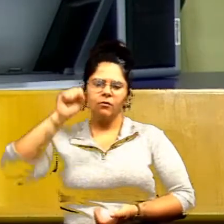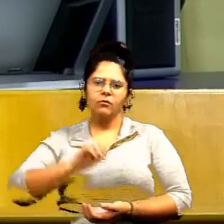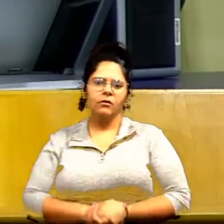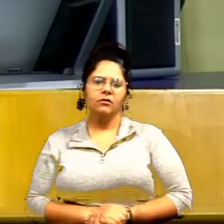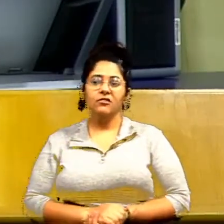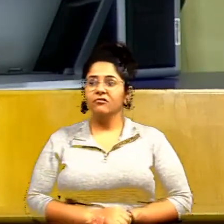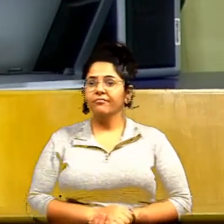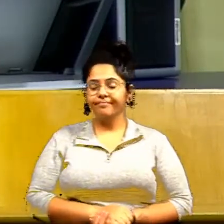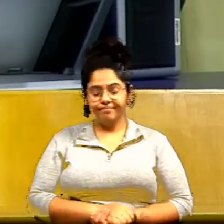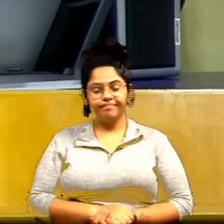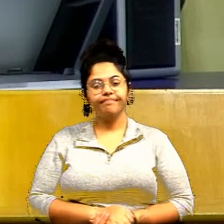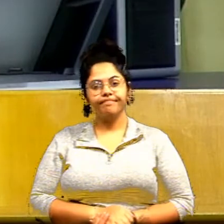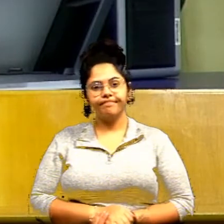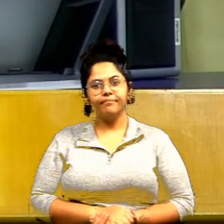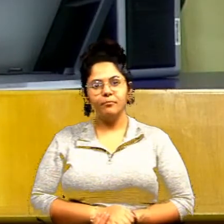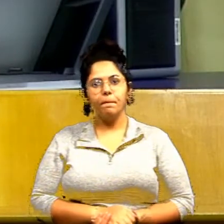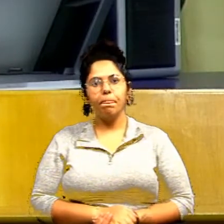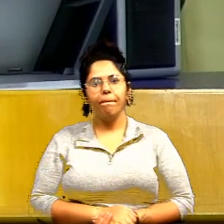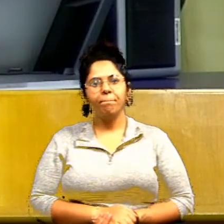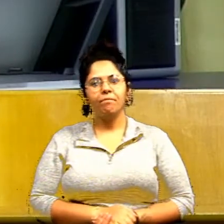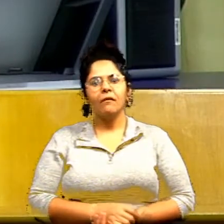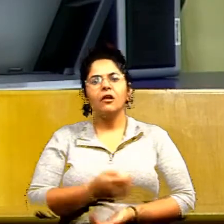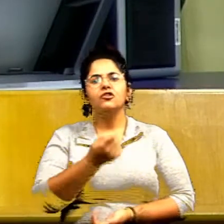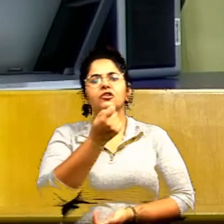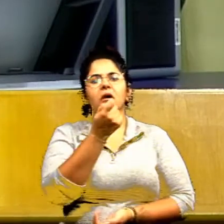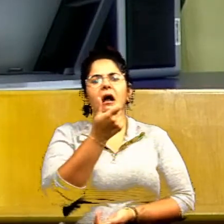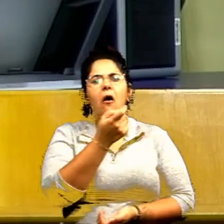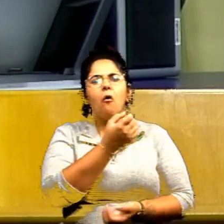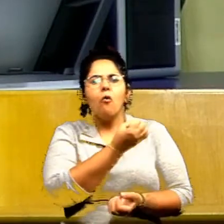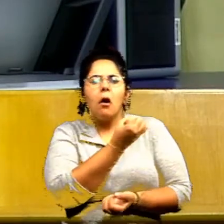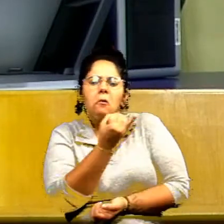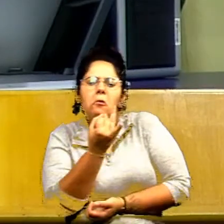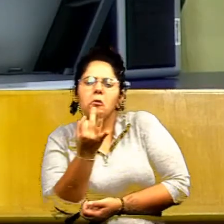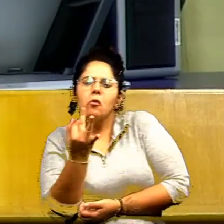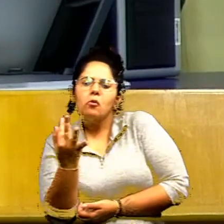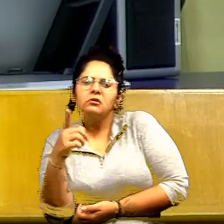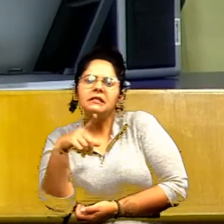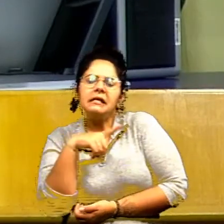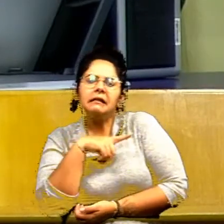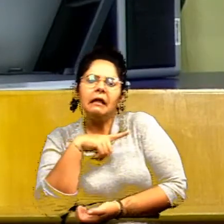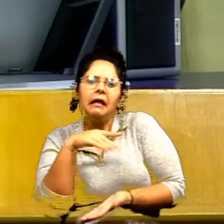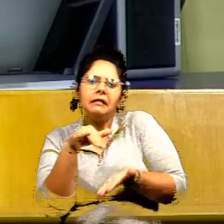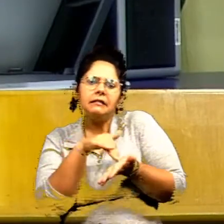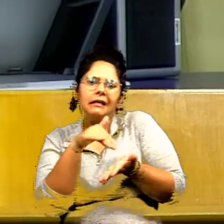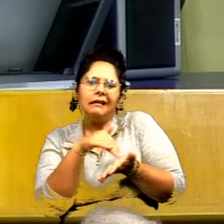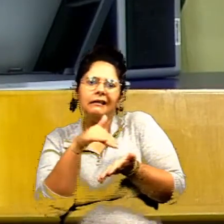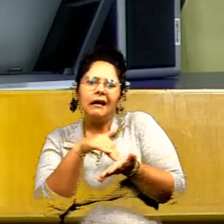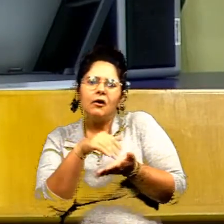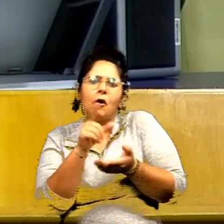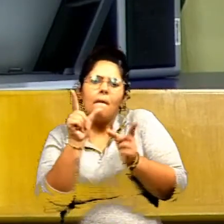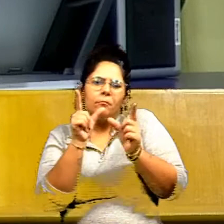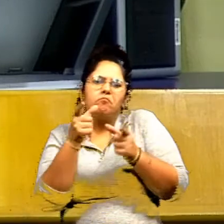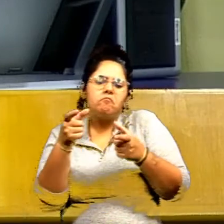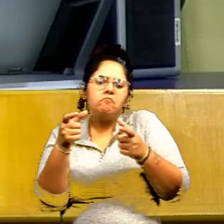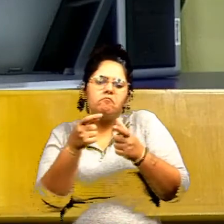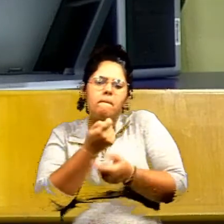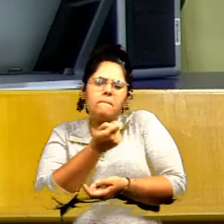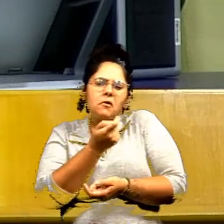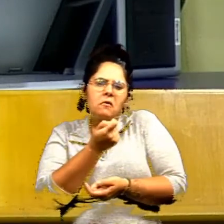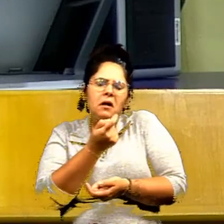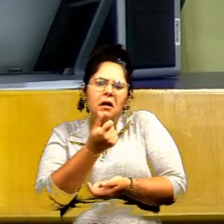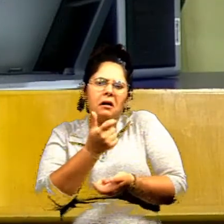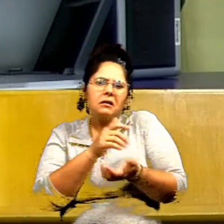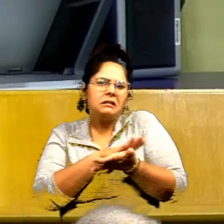uma meia dúzia que tem só, vou deixar bem claro, vereador Paulo, porque a maioria só deixa a desejar. Eu nunca vi uma